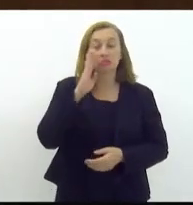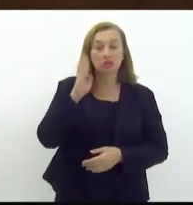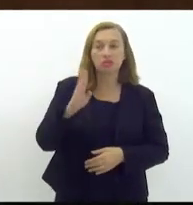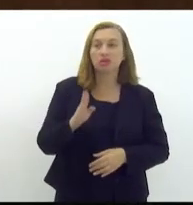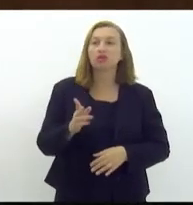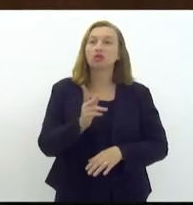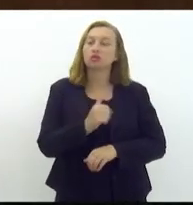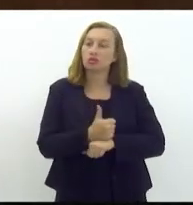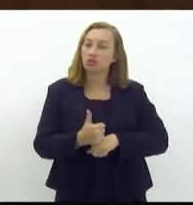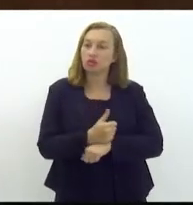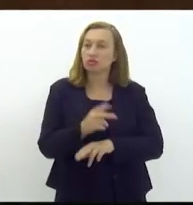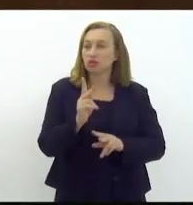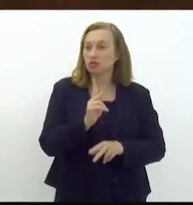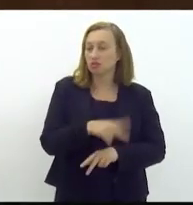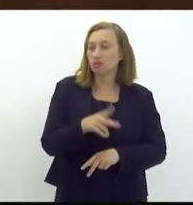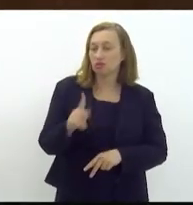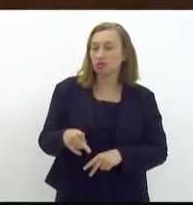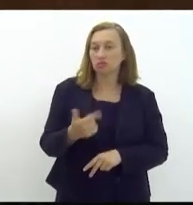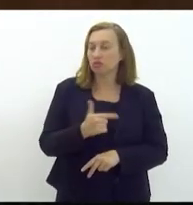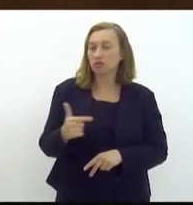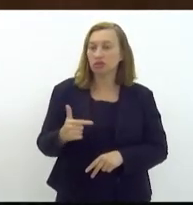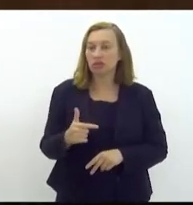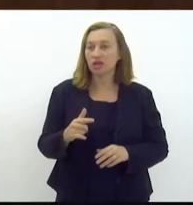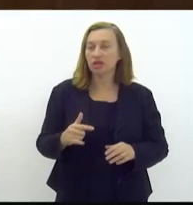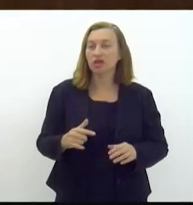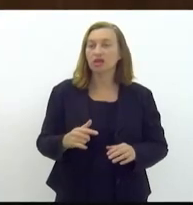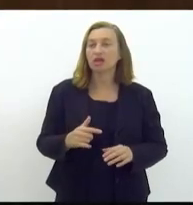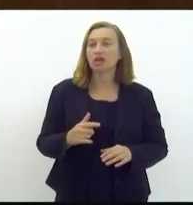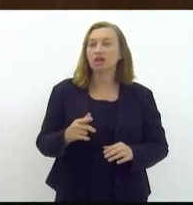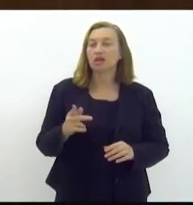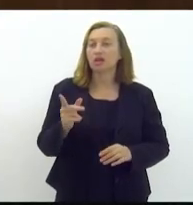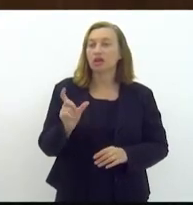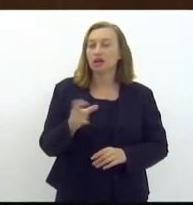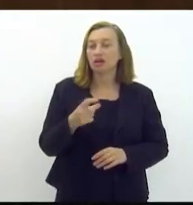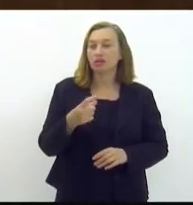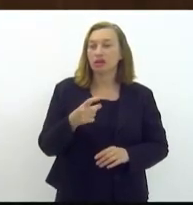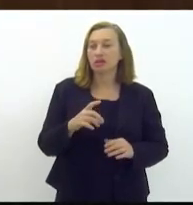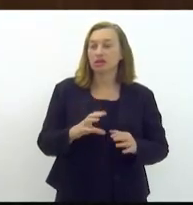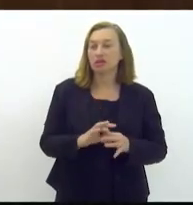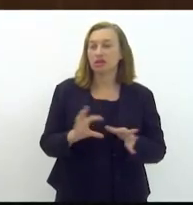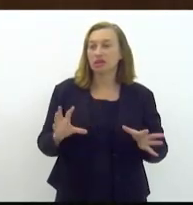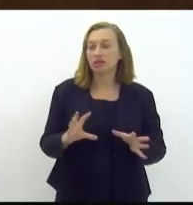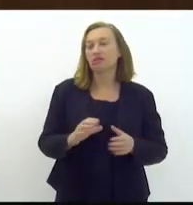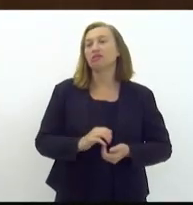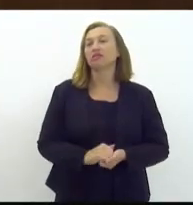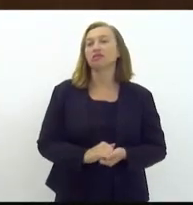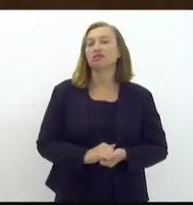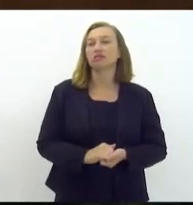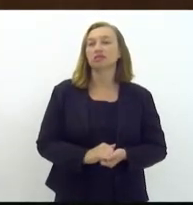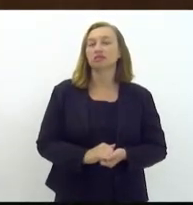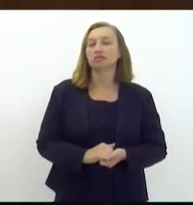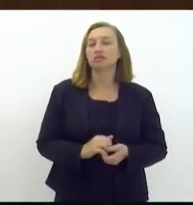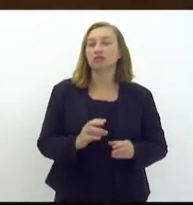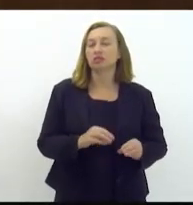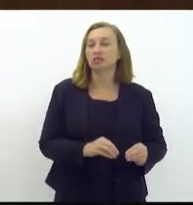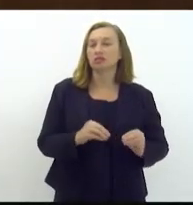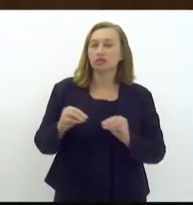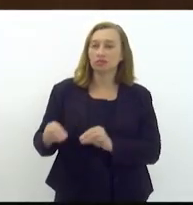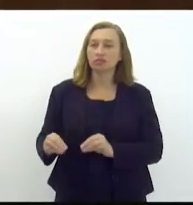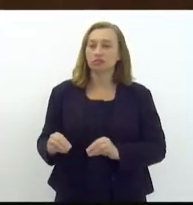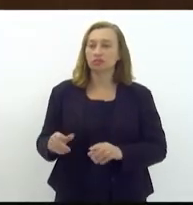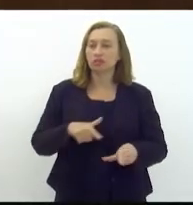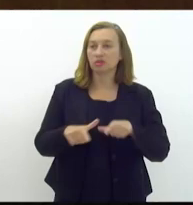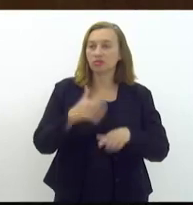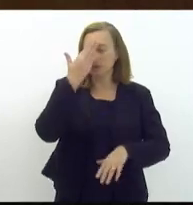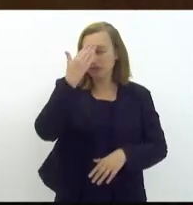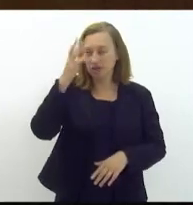de educação também não tem passe livre no transporte para garantir o seu deslocamento para o trabalho. Obrigado,